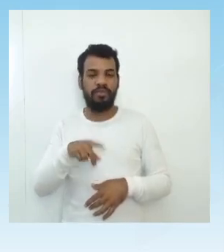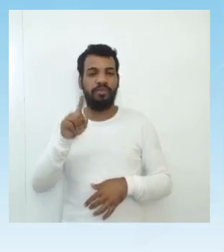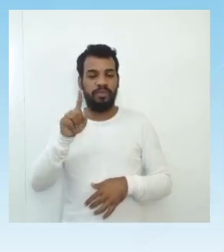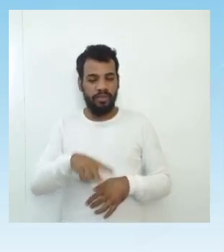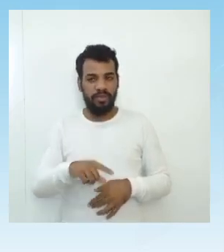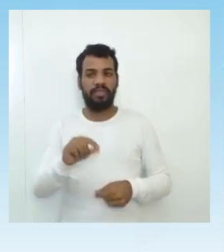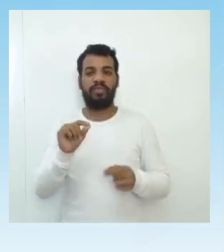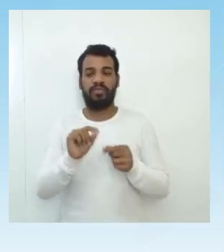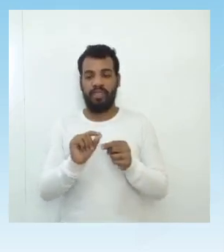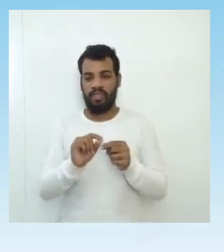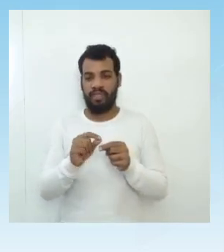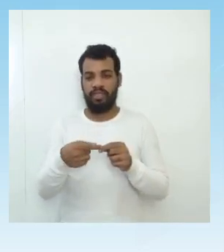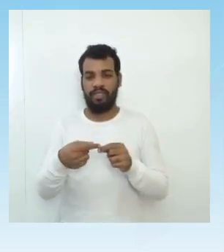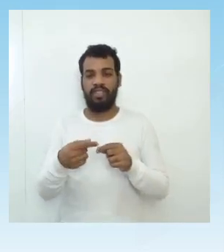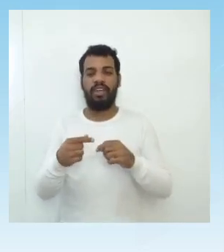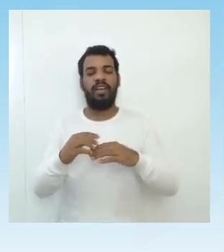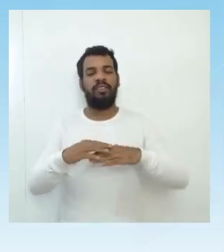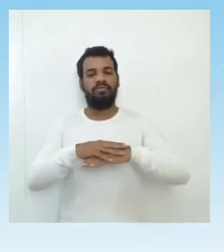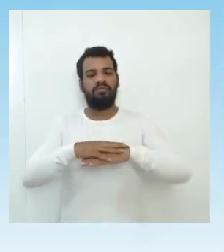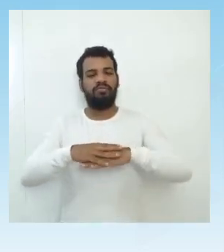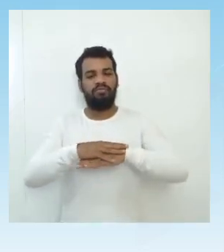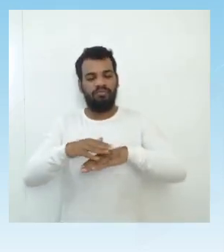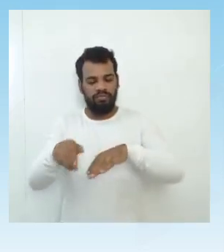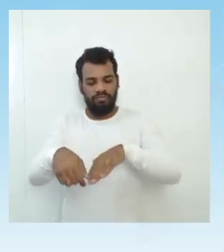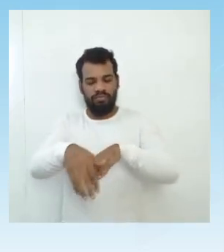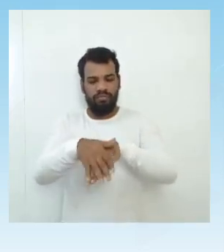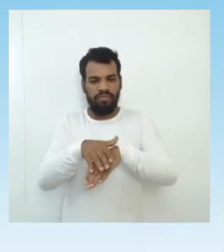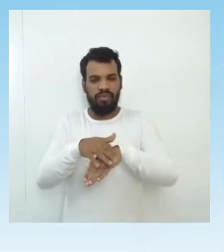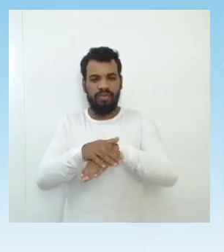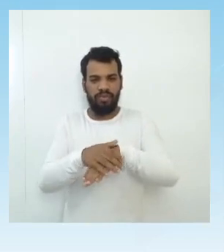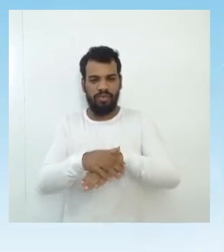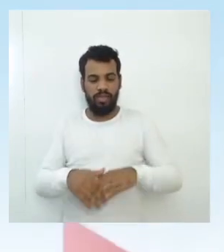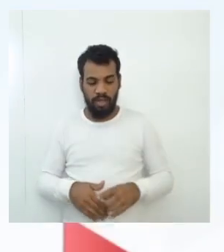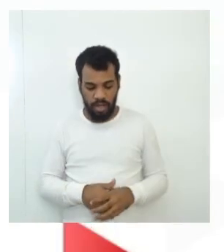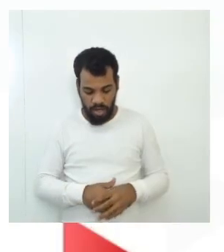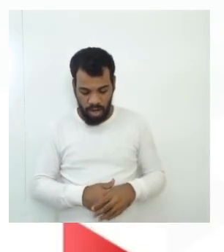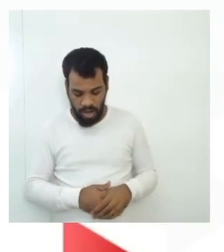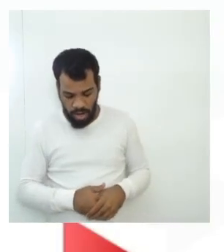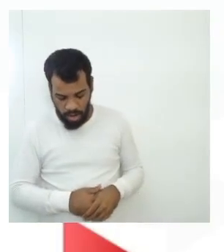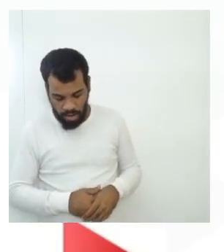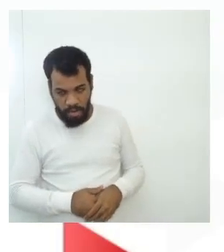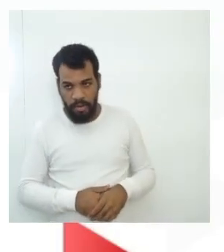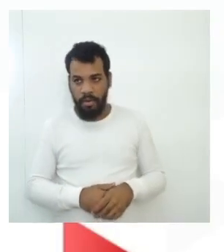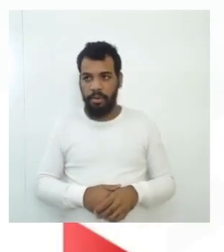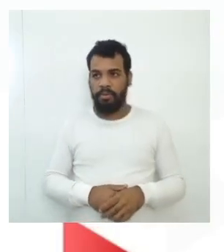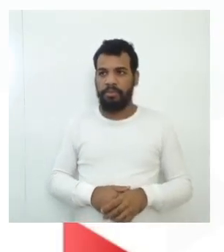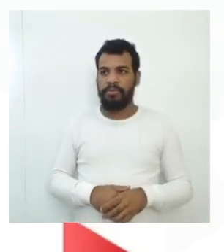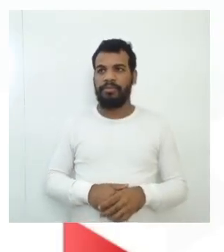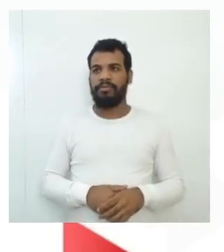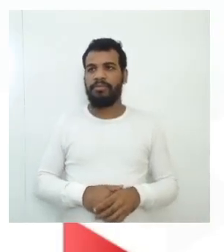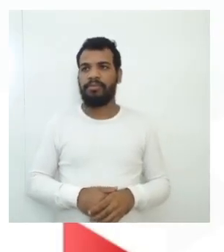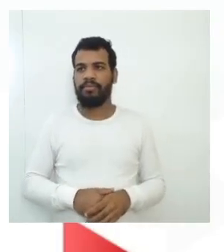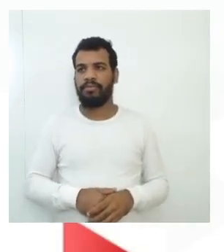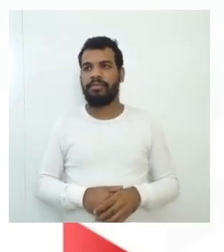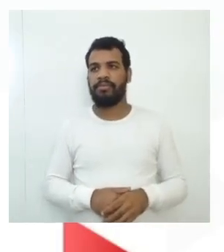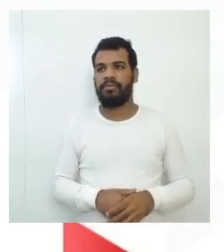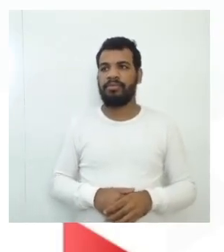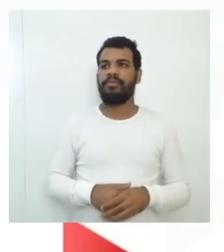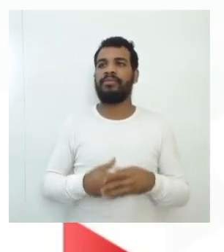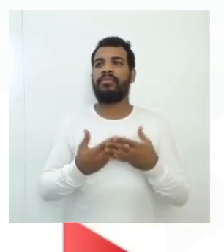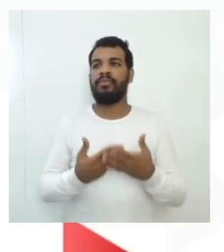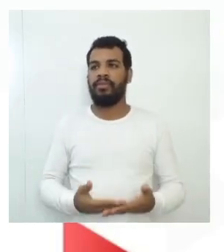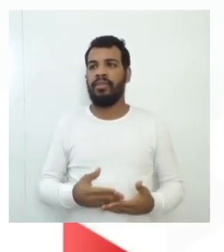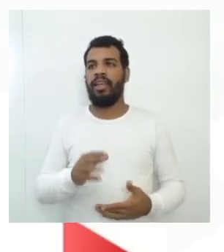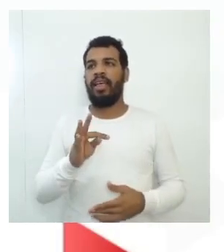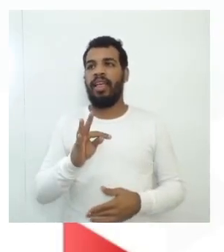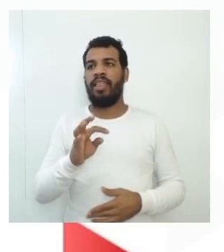antideaderente. Bom, o fato de ele ser praticamente e não reagir com outras substâncias